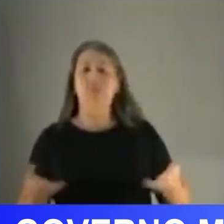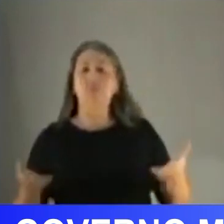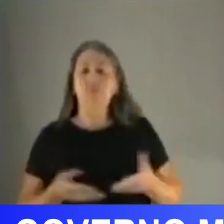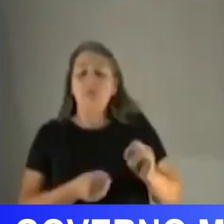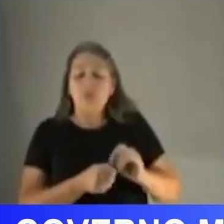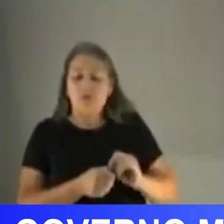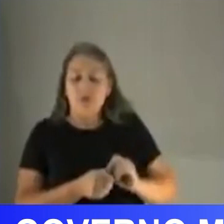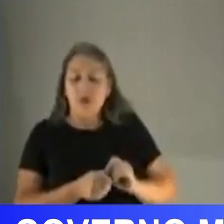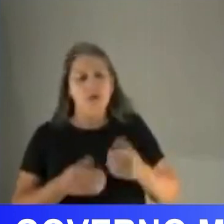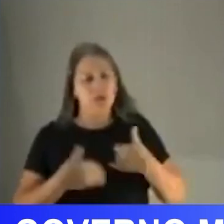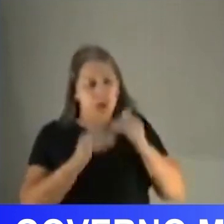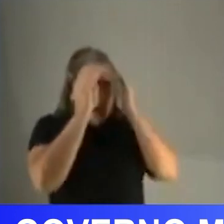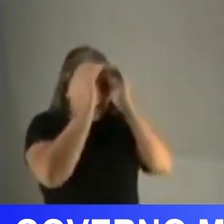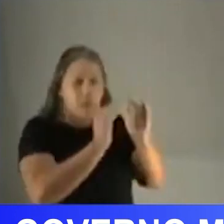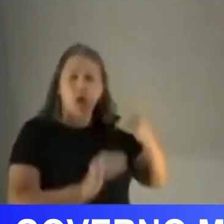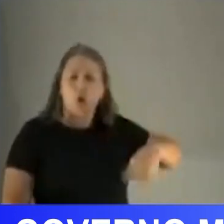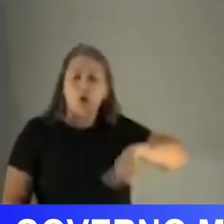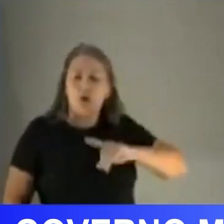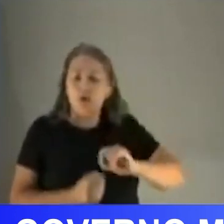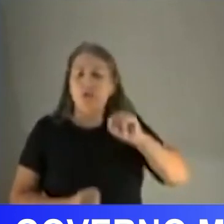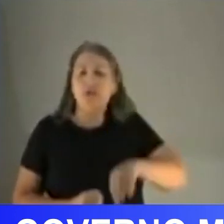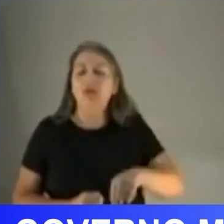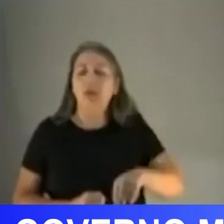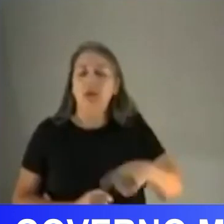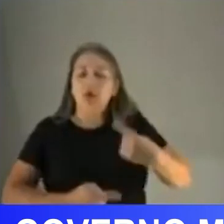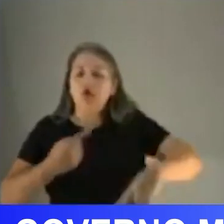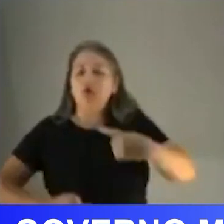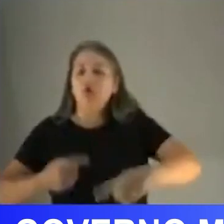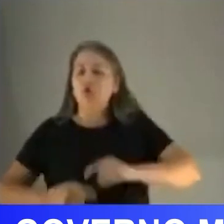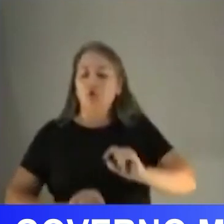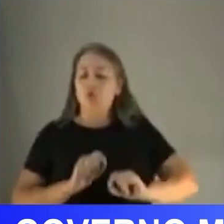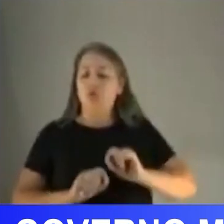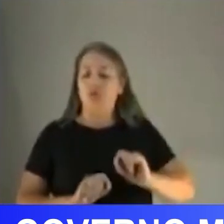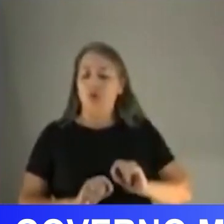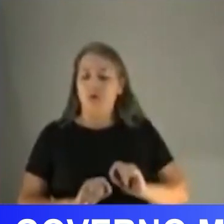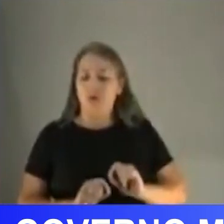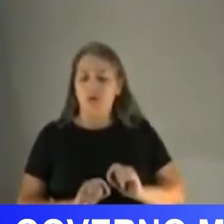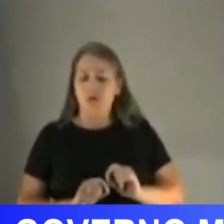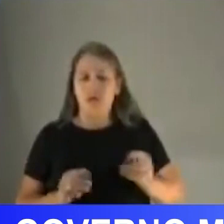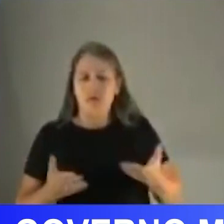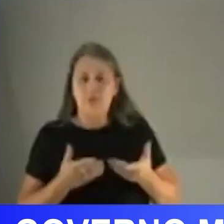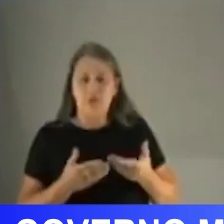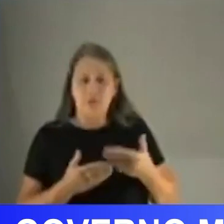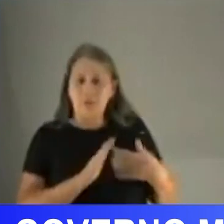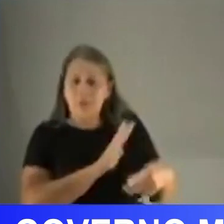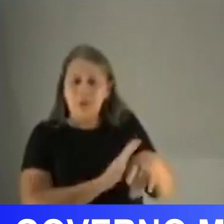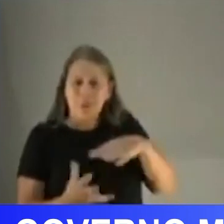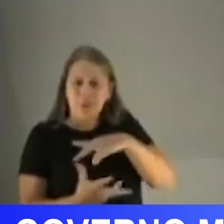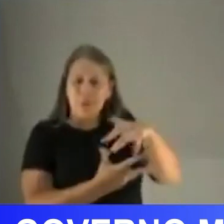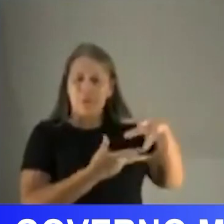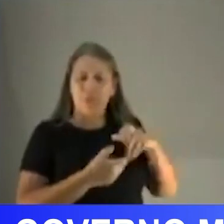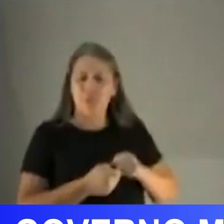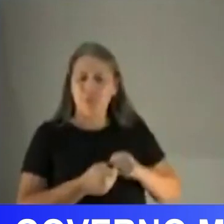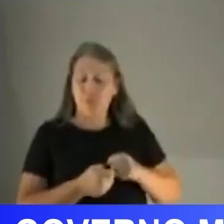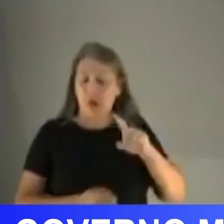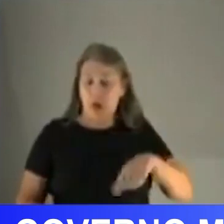gente fazer isso com todo o respeito do mundo, nós estamos aqui discutindo algo que é um ponto pacificado para o mundo inteiro. Esse